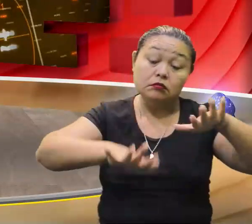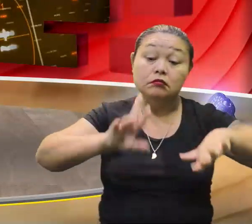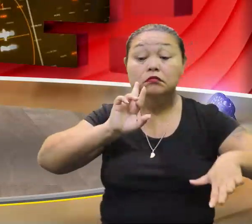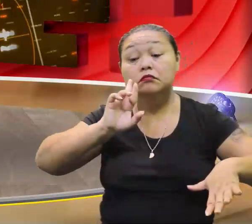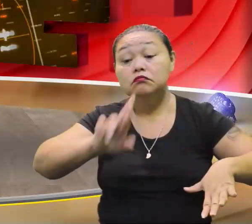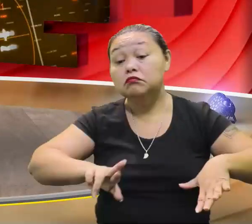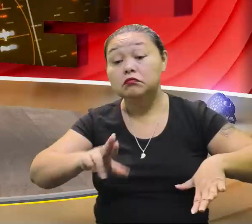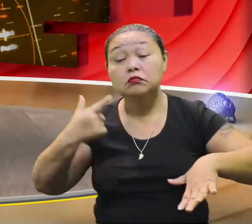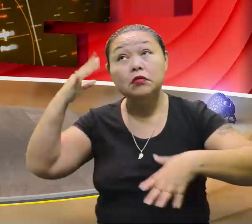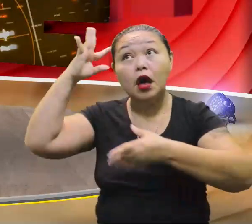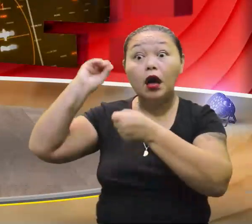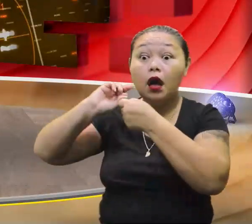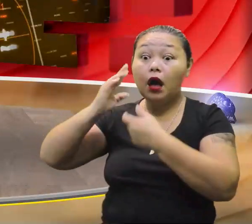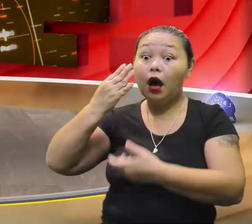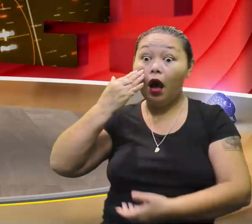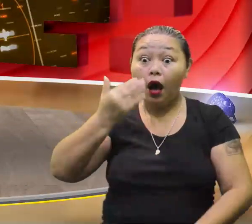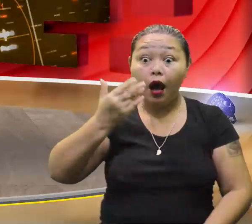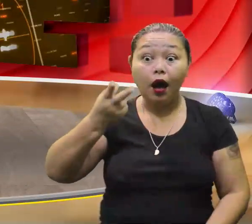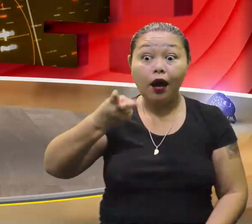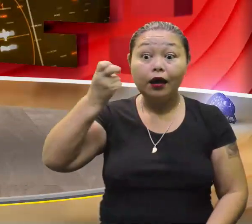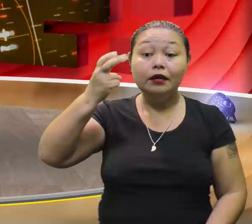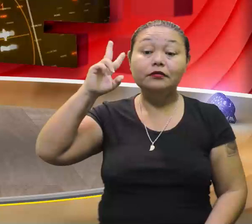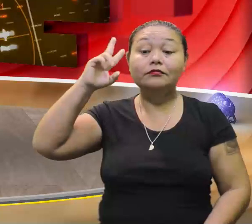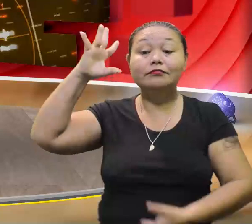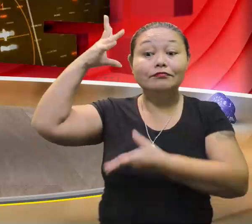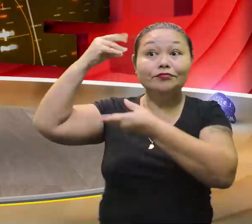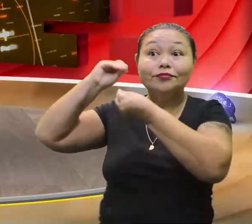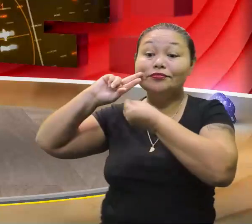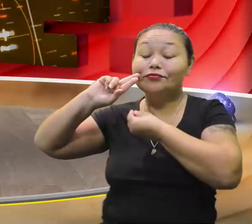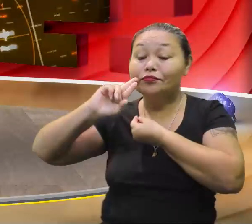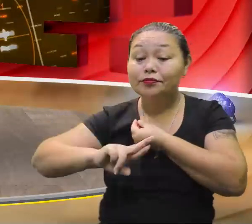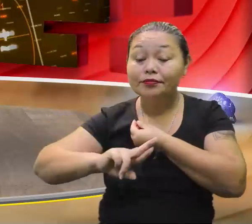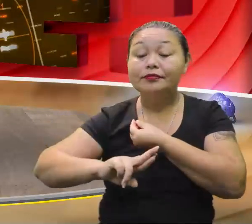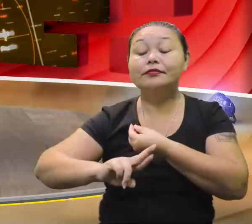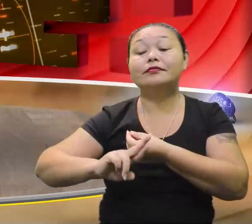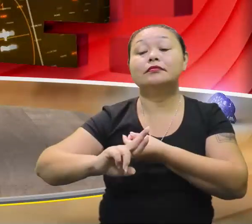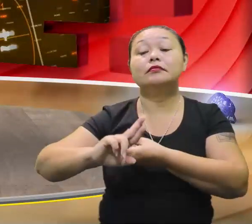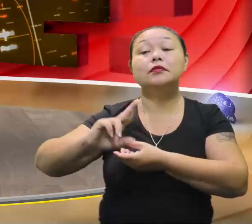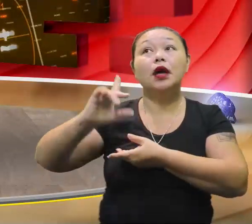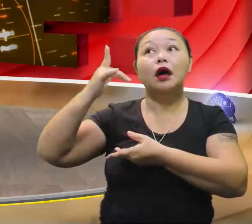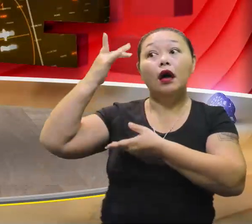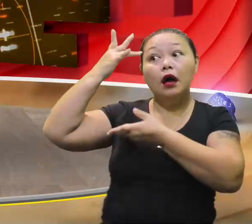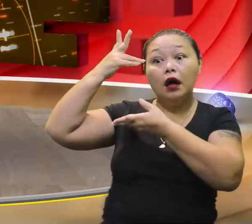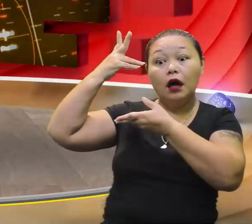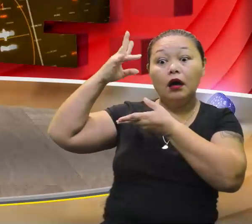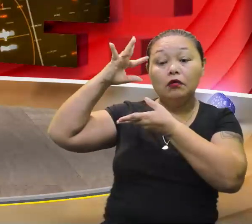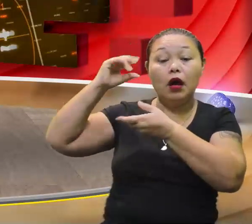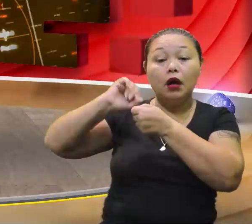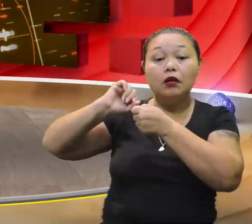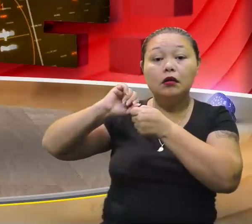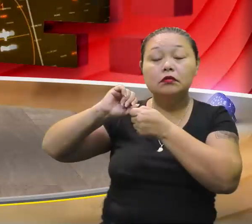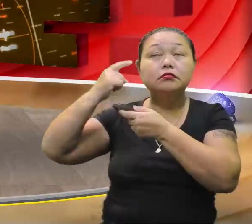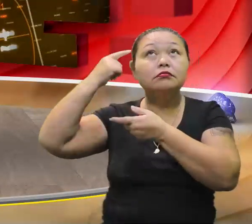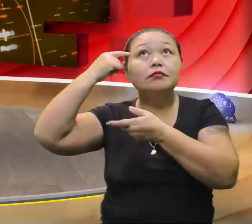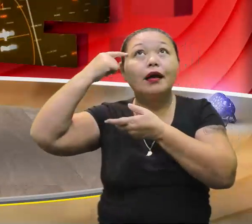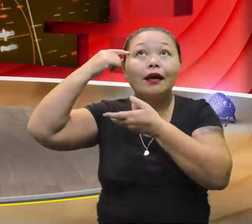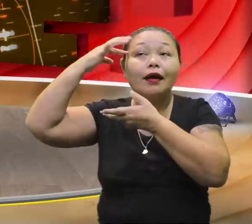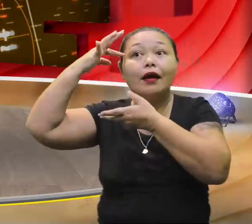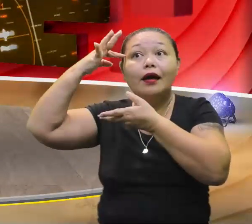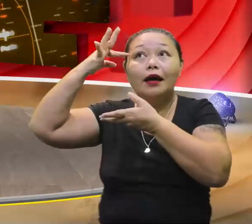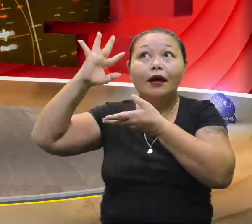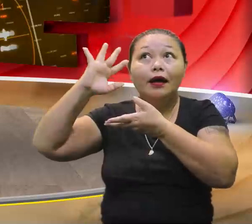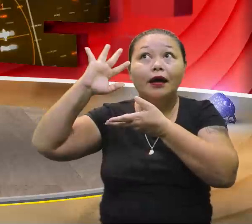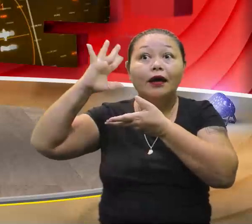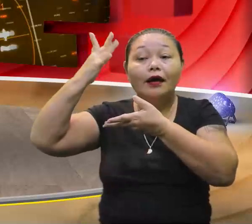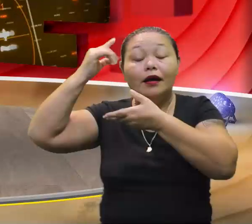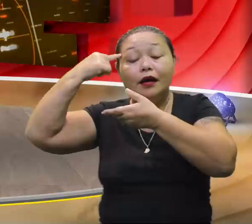vão direto, intuitivamente. Agora sim. Esse intuitivamente tem que ser do jeito certo. Não aquele intuitivo assim, ó. Não